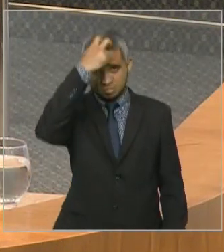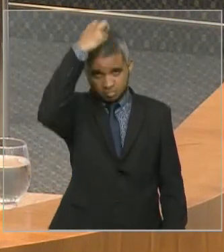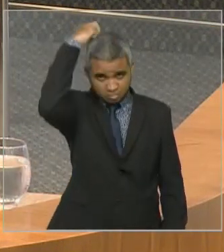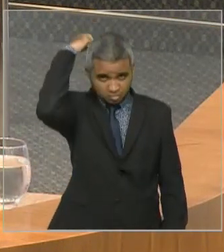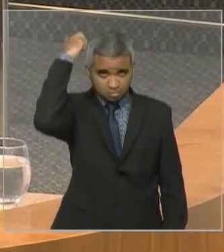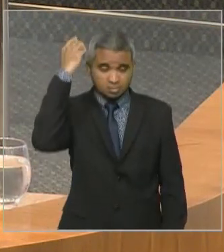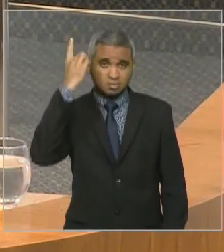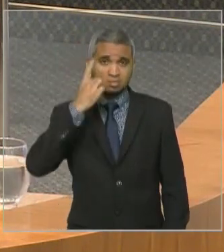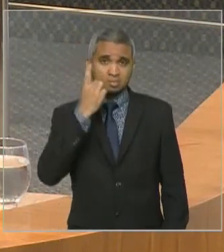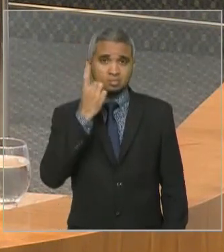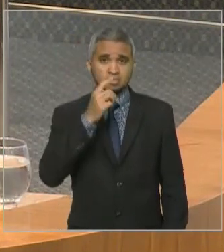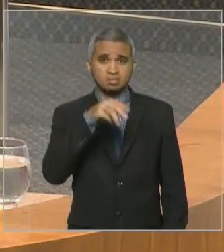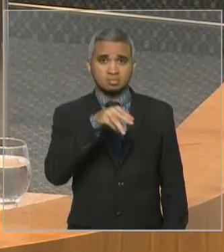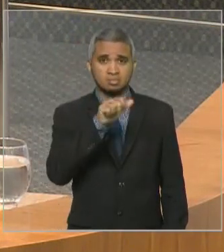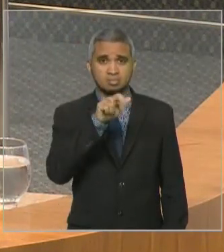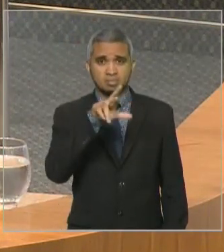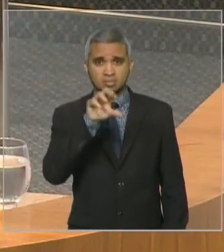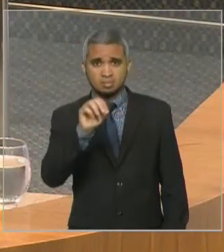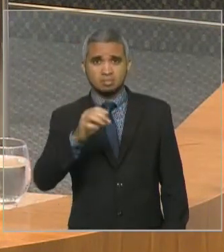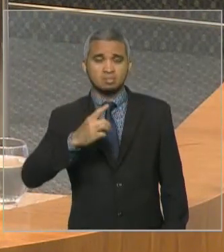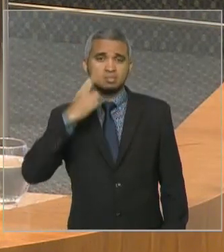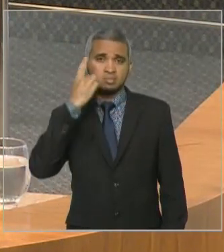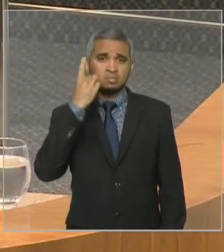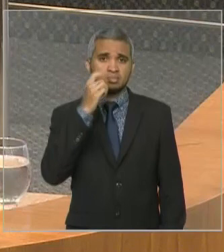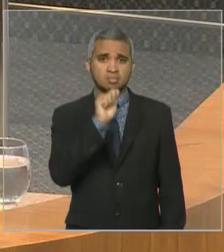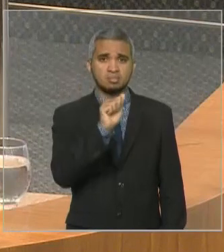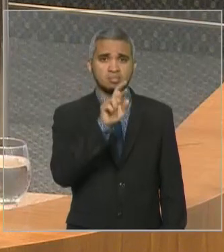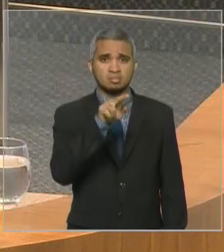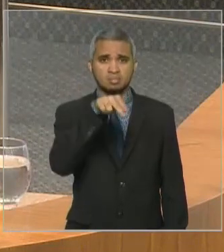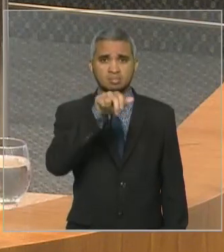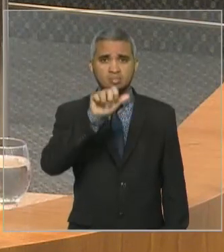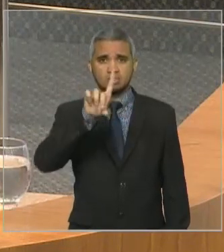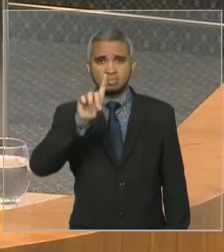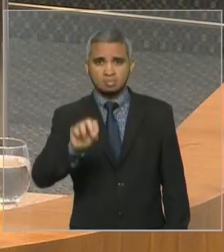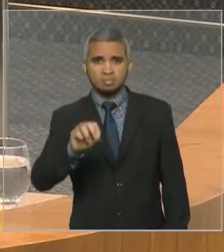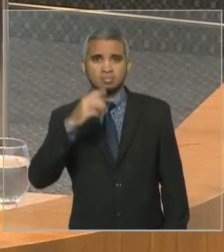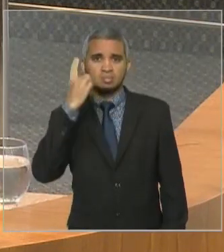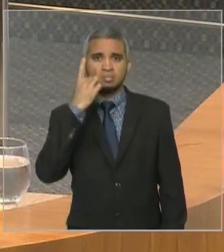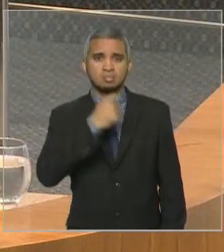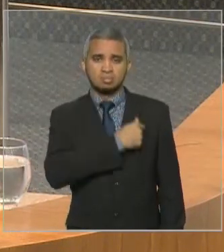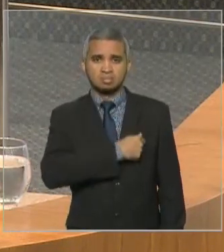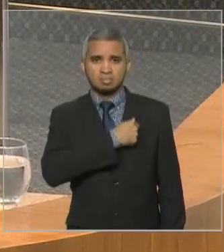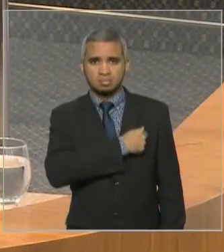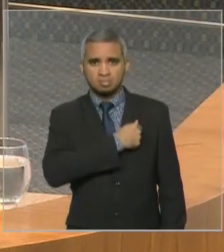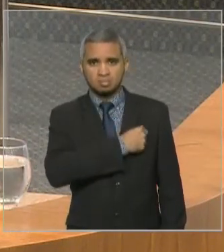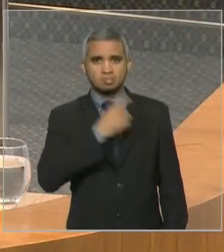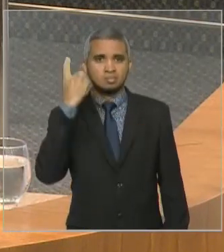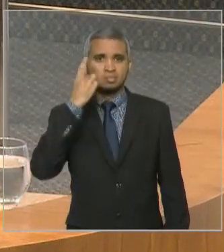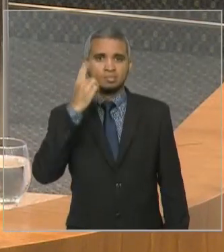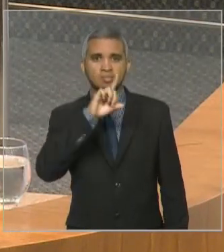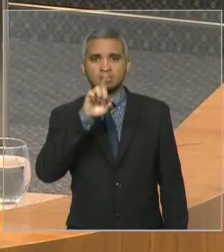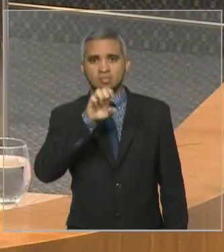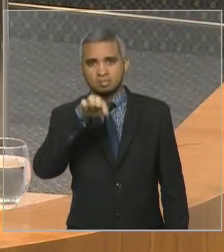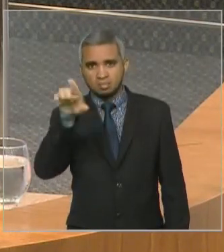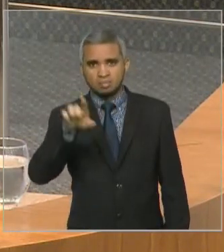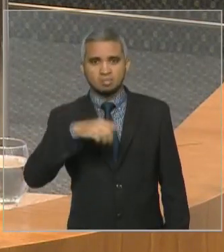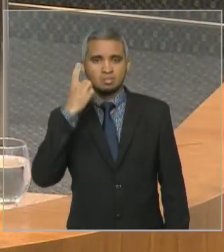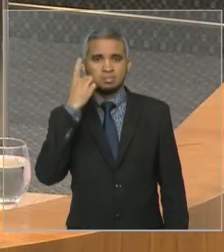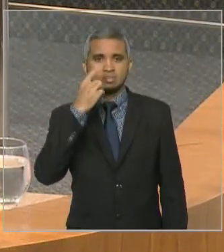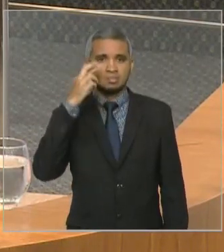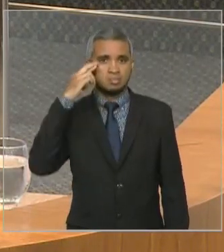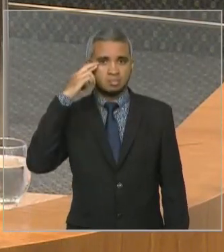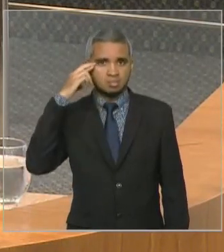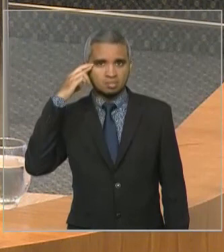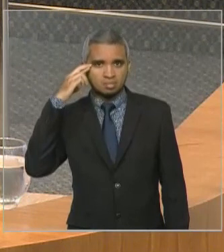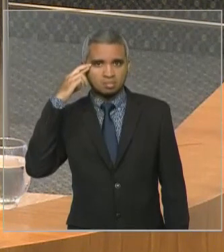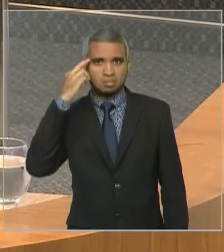do deputado Marco Aurélio, do deputado Arnaldo Melo, como já disse, do deputado Antônio Pereira, do deputado Zé Inácio, do deputado Roberto Costa, do deputado Fábio